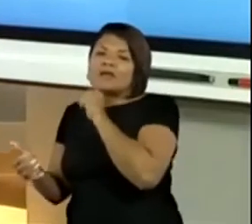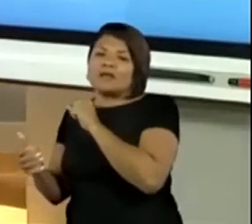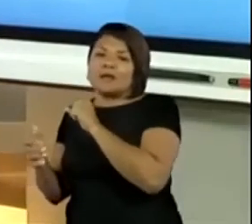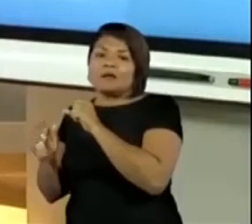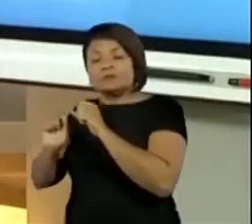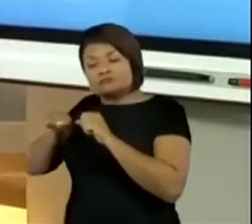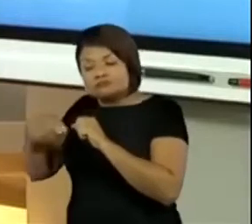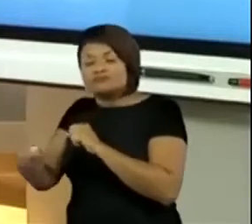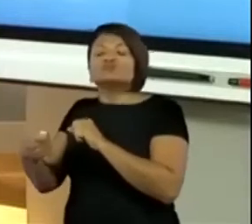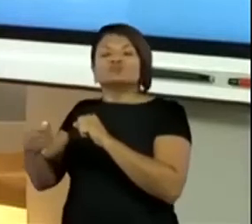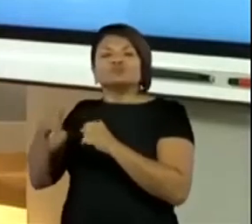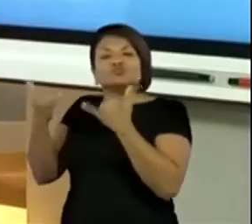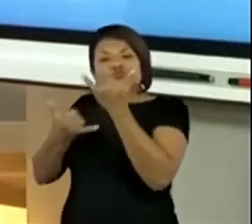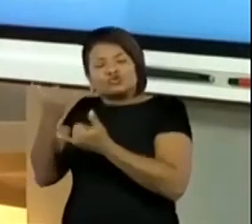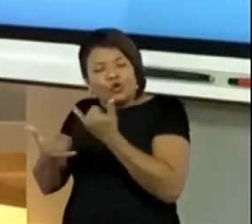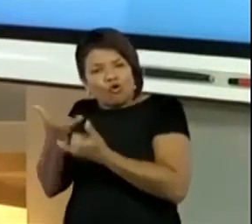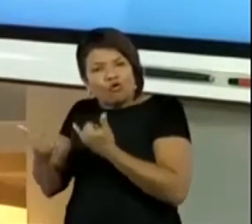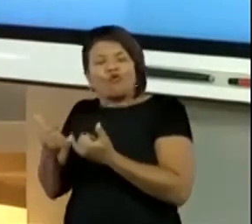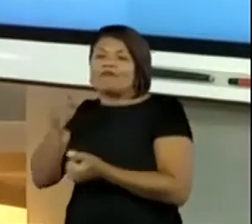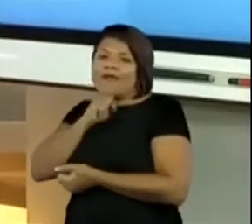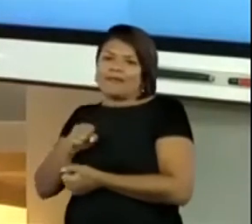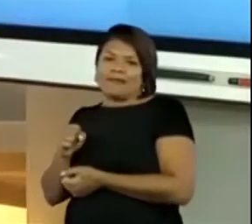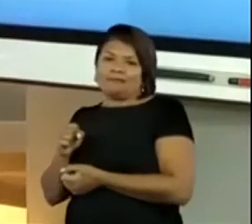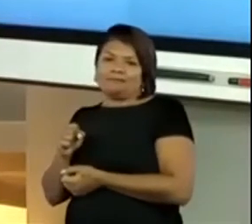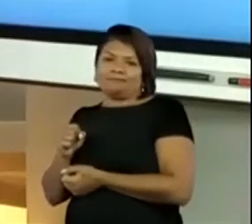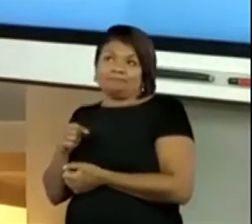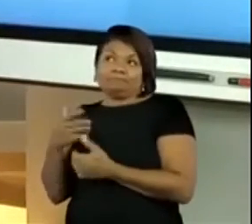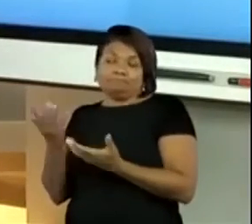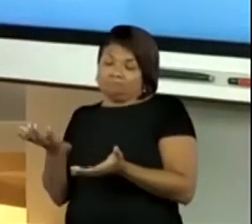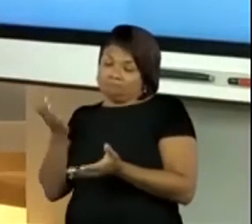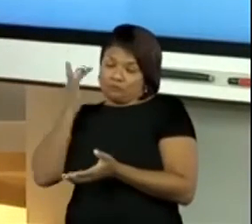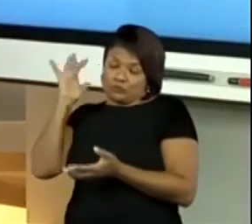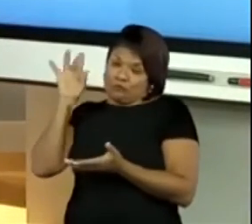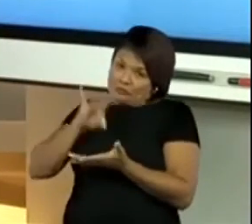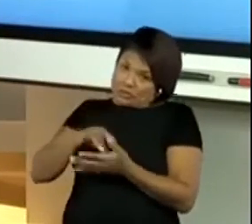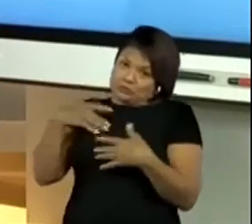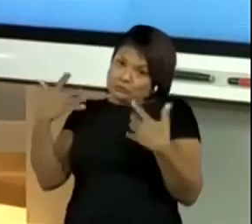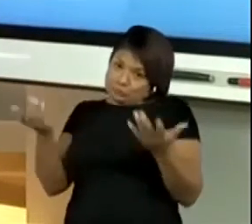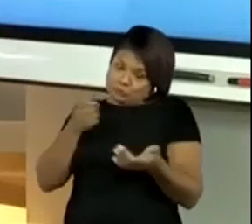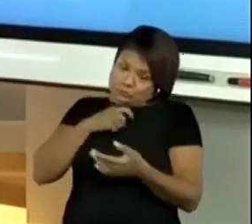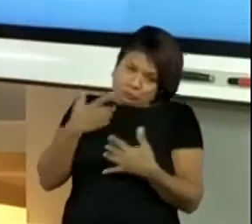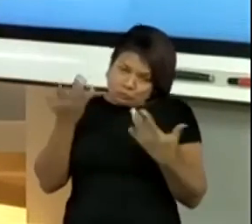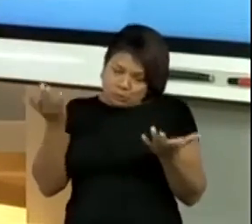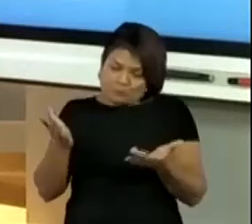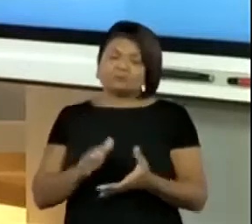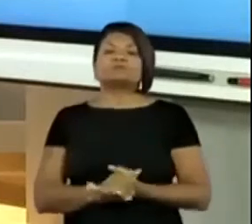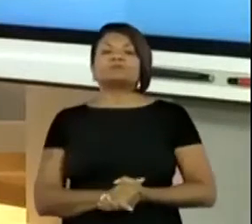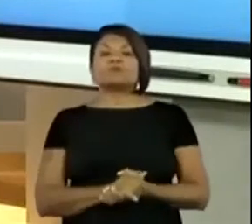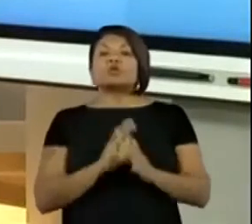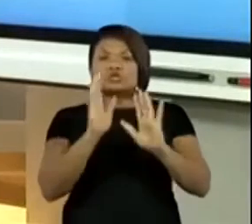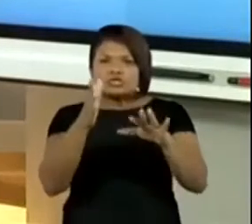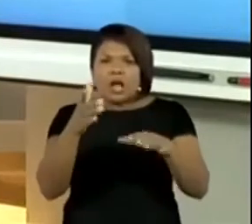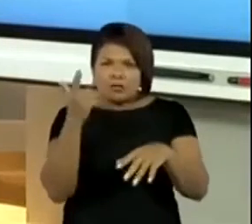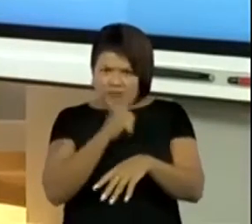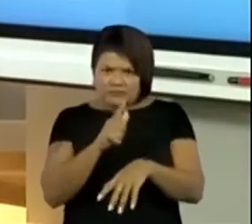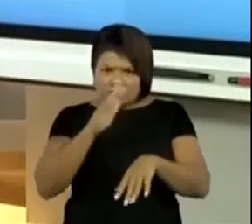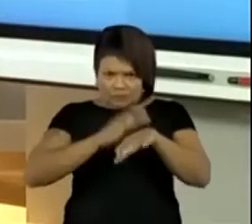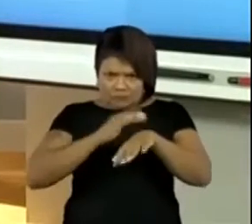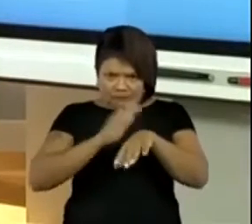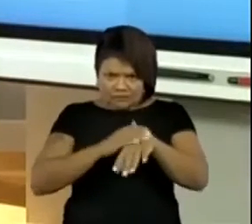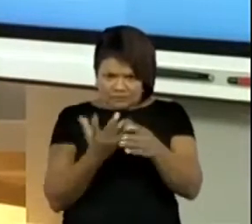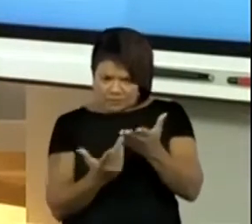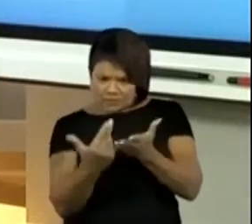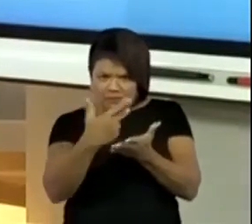velha, tá? Então, vamos lá. Você já conseguiu construir o seu jogo? Estou aguardando. Enquanto isso, eu vou falando mais